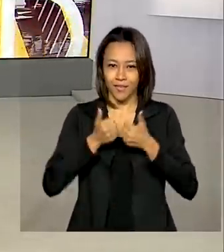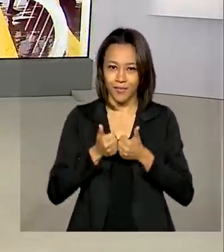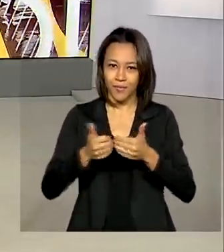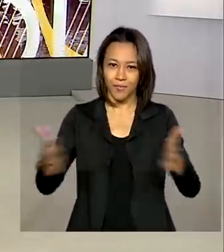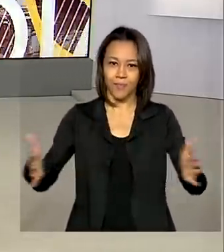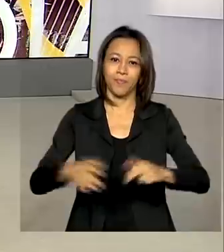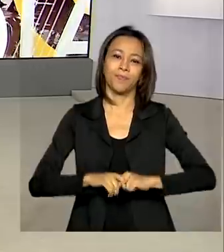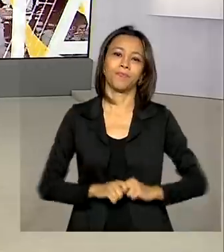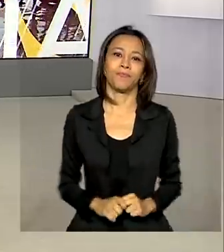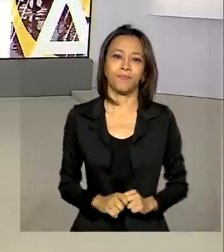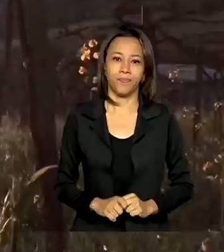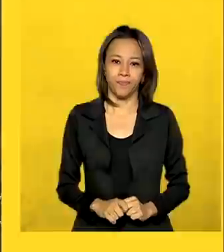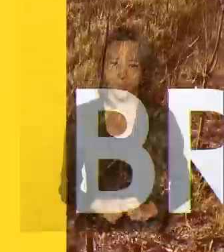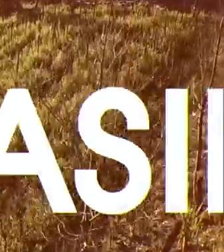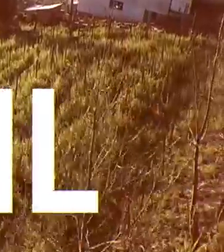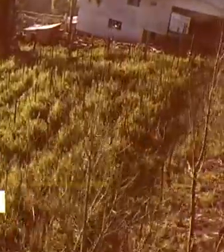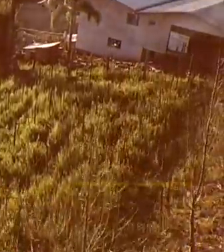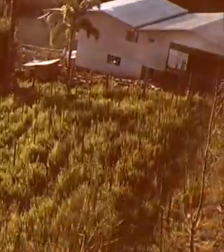já está no ar.